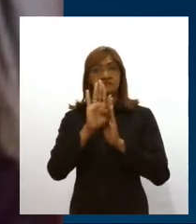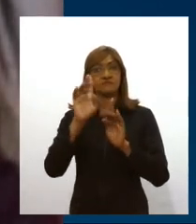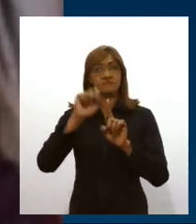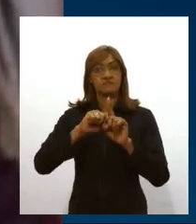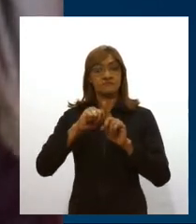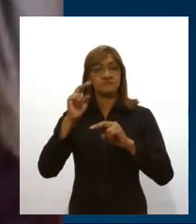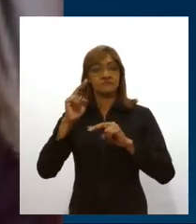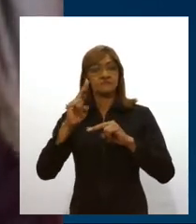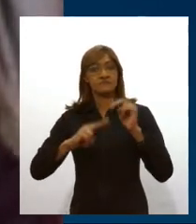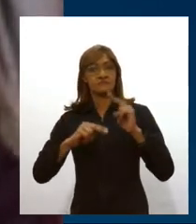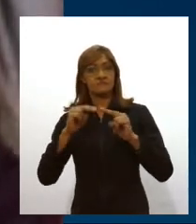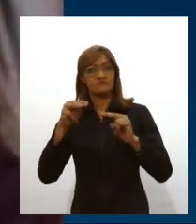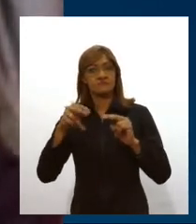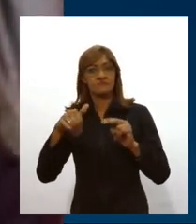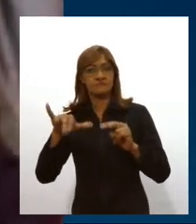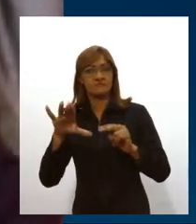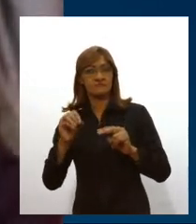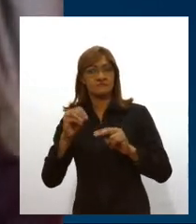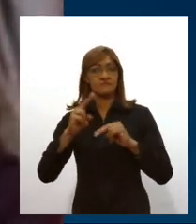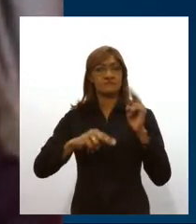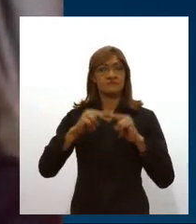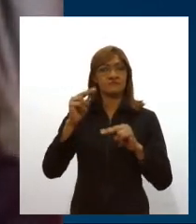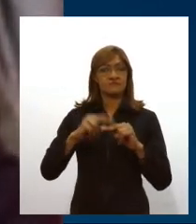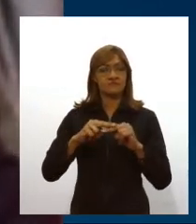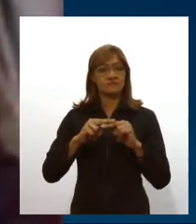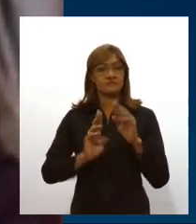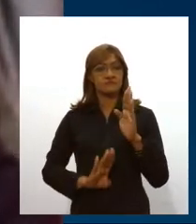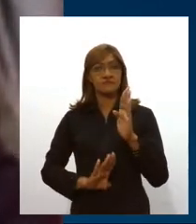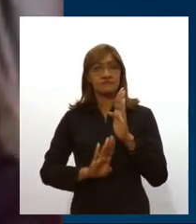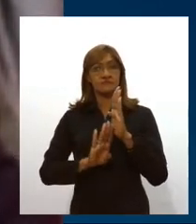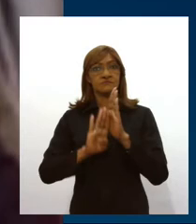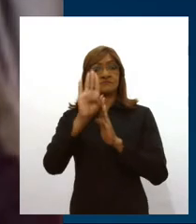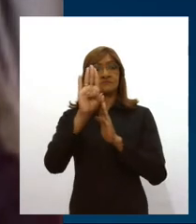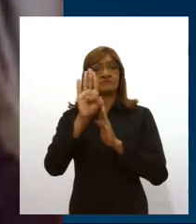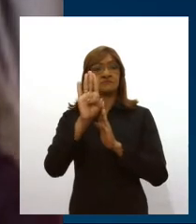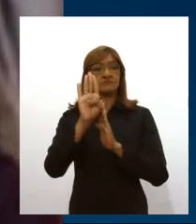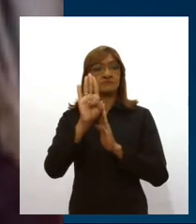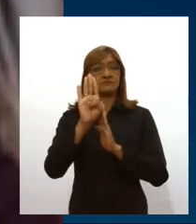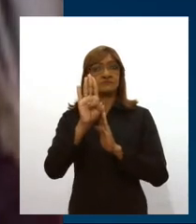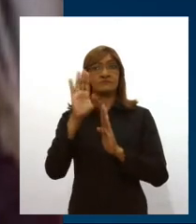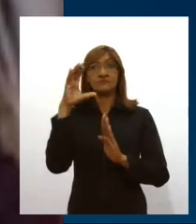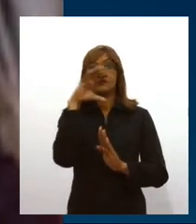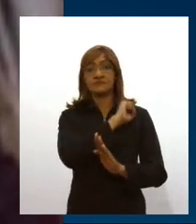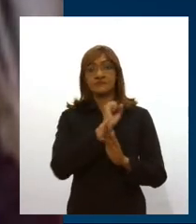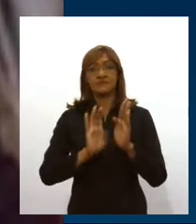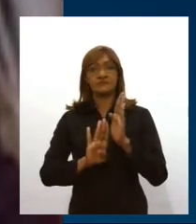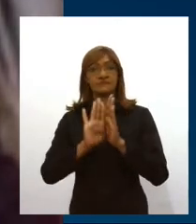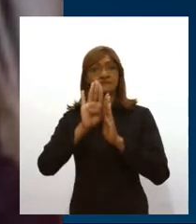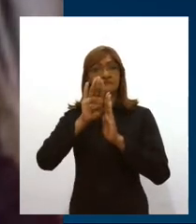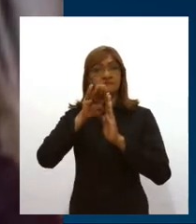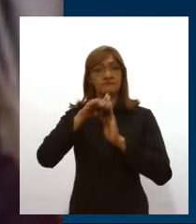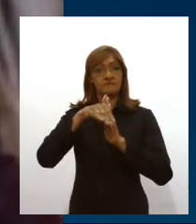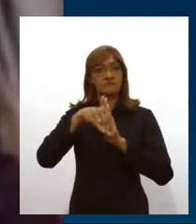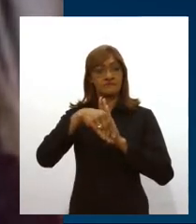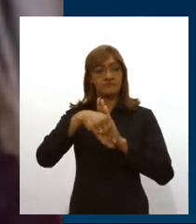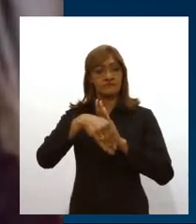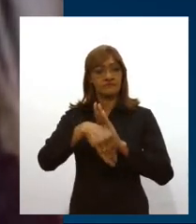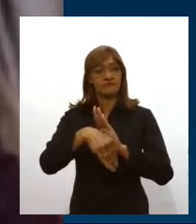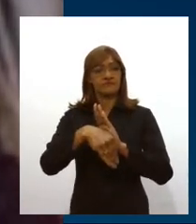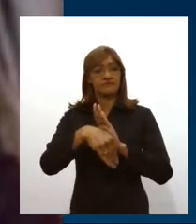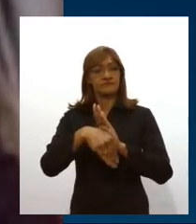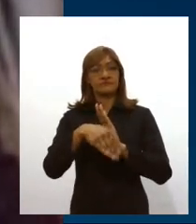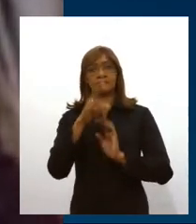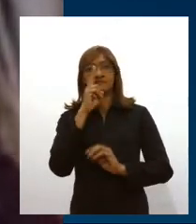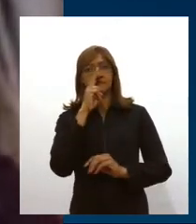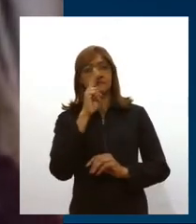final de maio, durante o mês de junho, atingiu um pico, e imediatamente ela começou a cair de forma bastante forte.